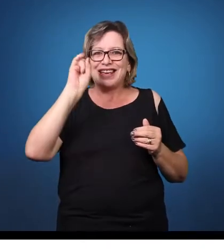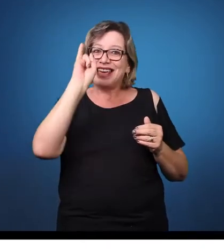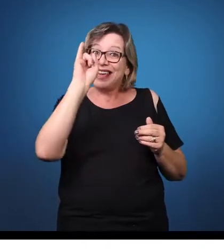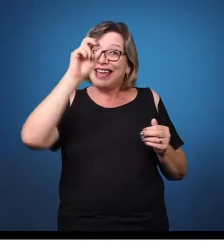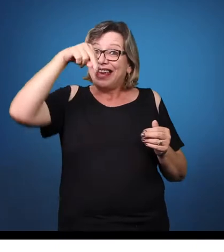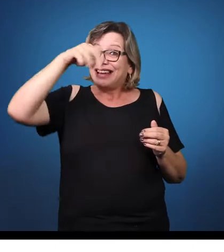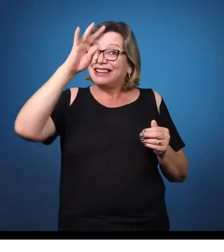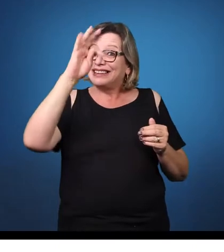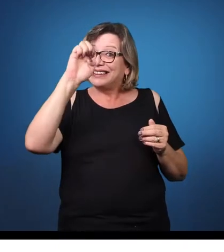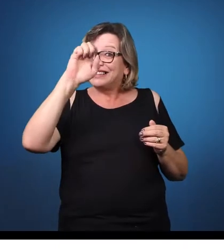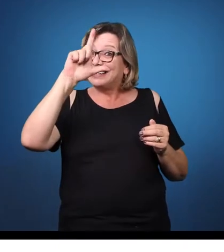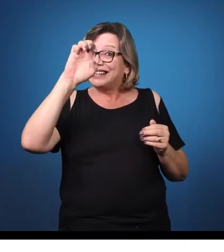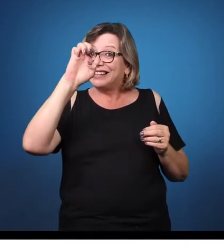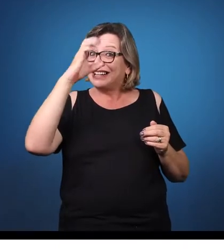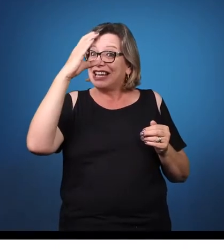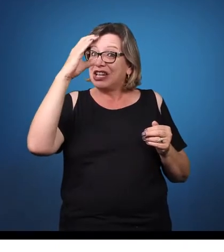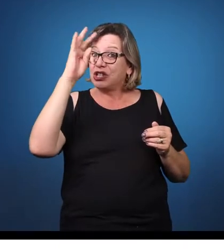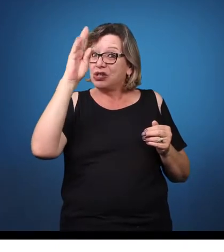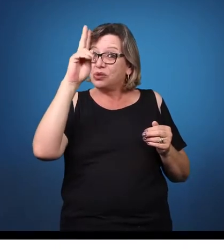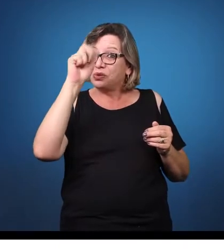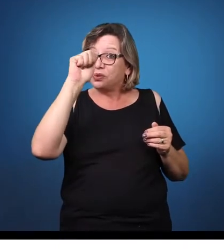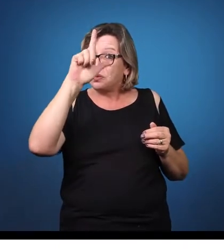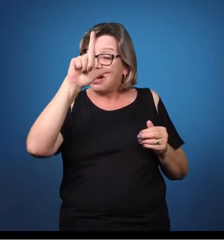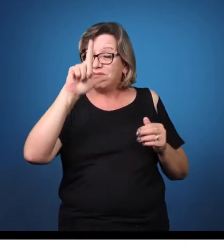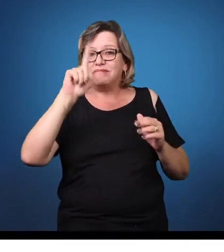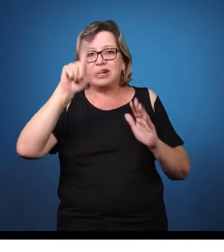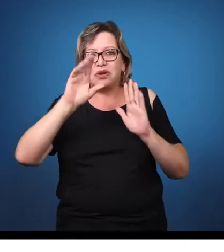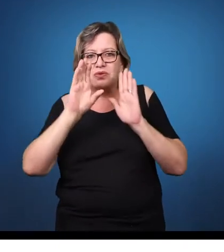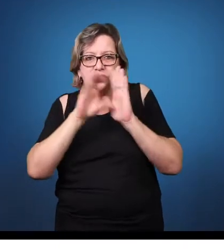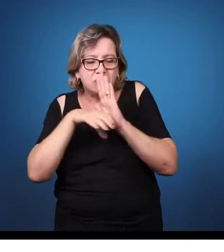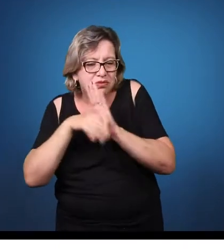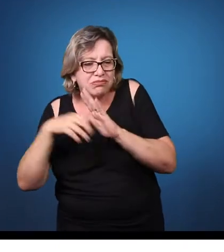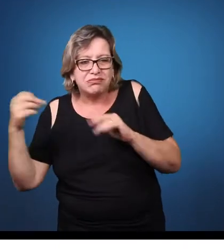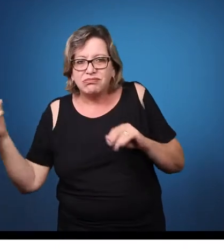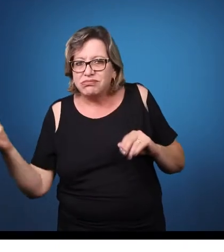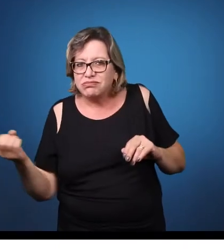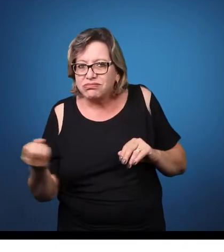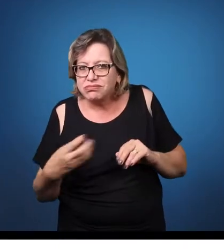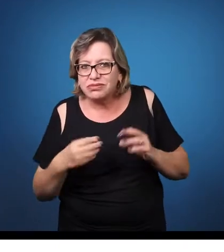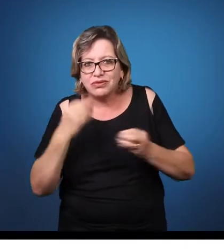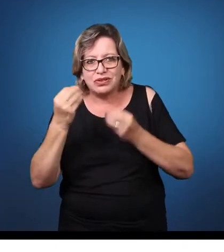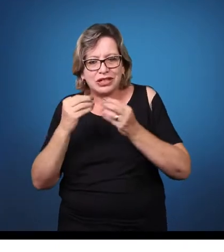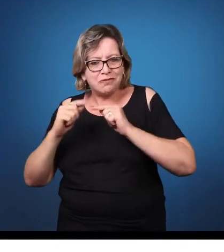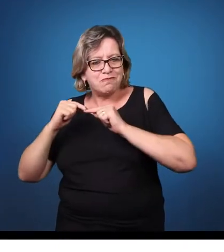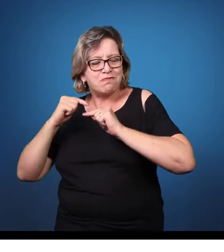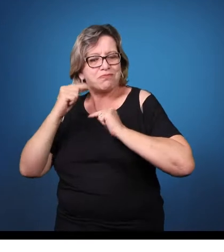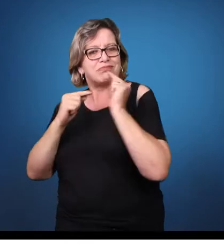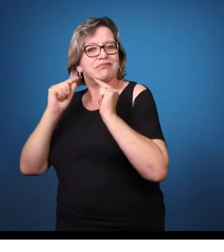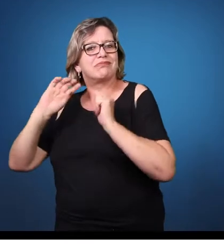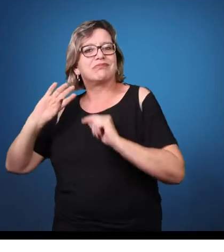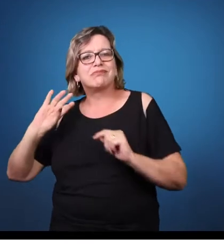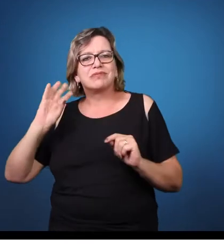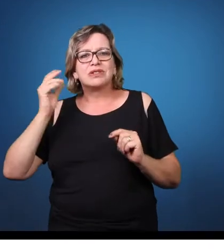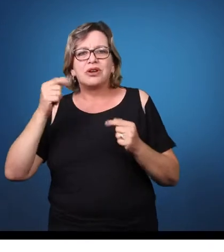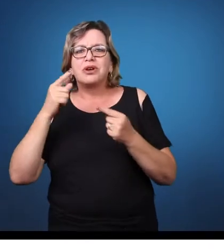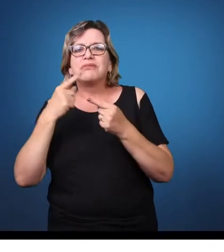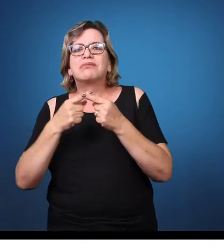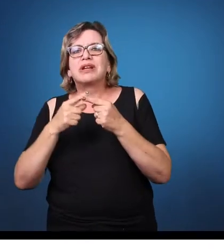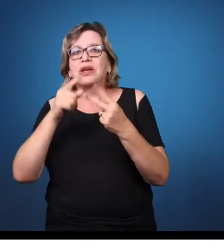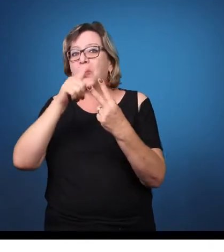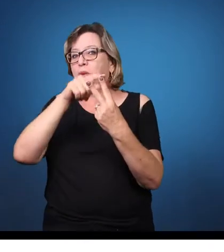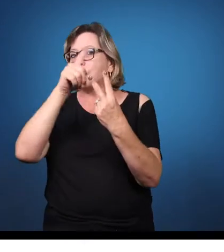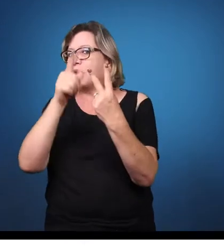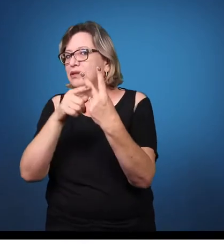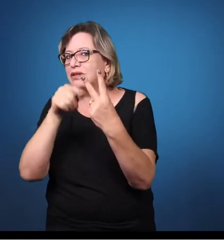recente, ele sofreu essa alteração por dois motivos. Primeiro, pela questão que a pessoa